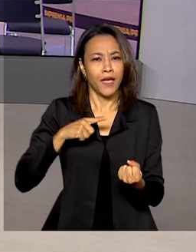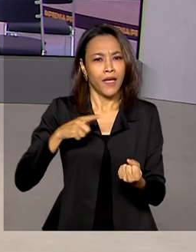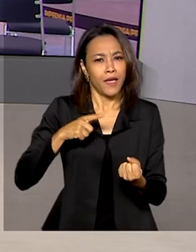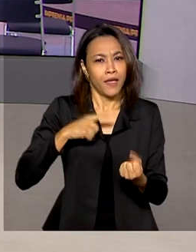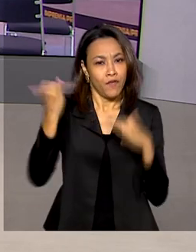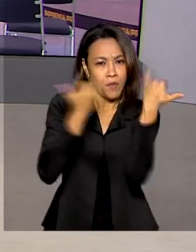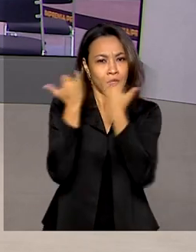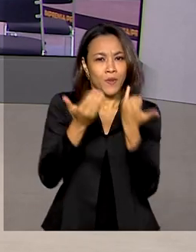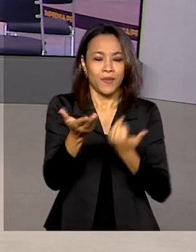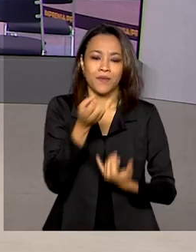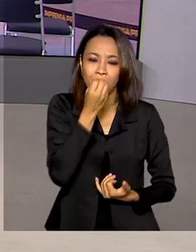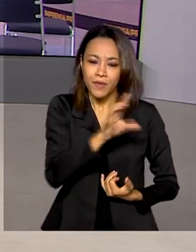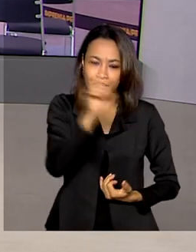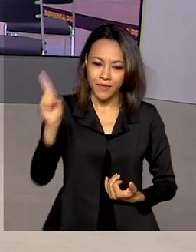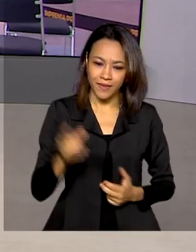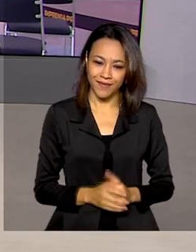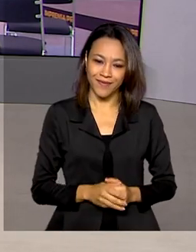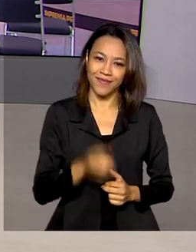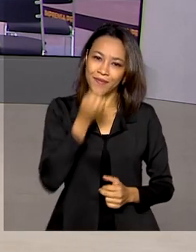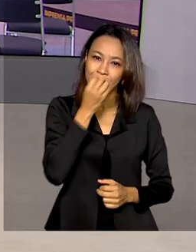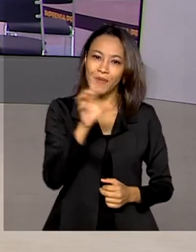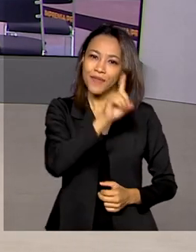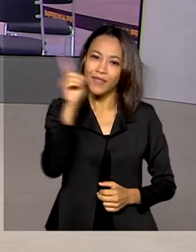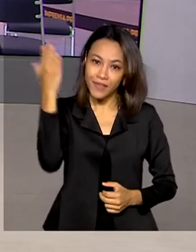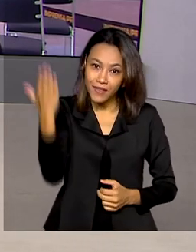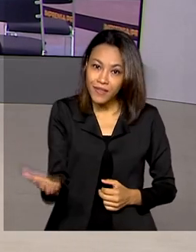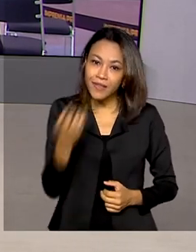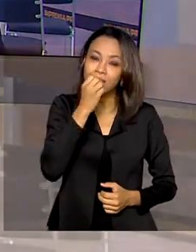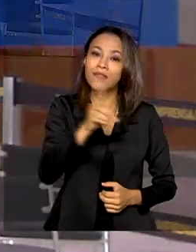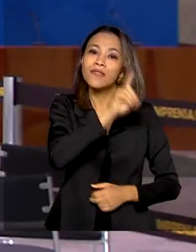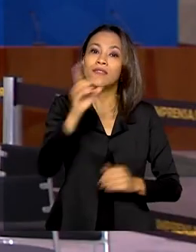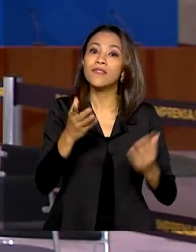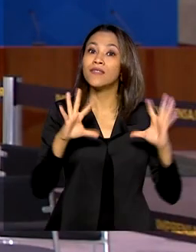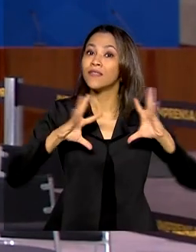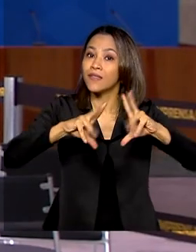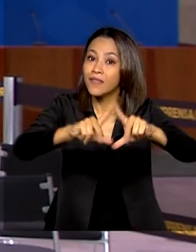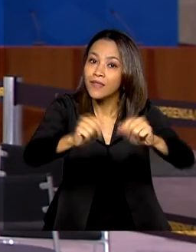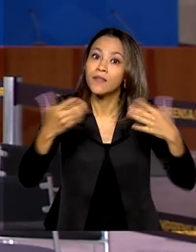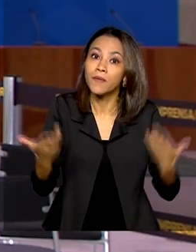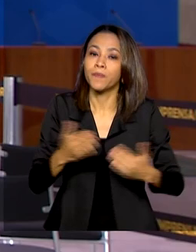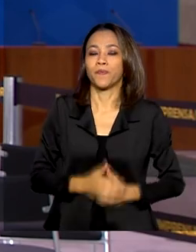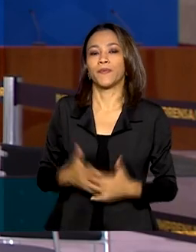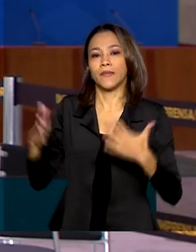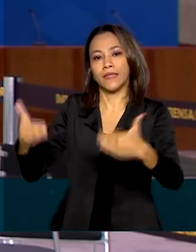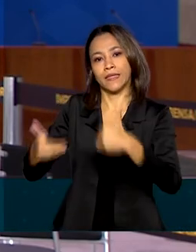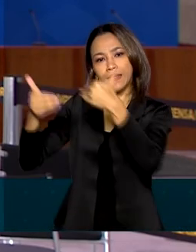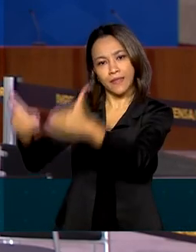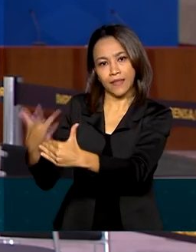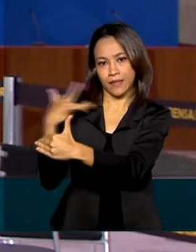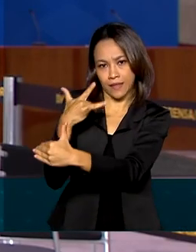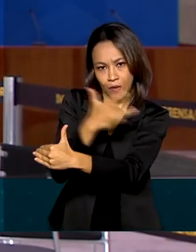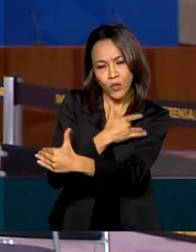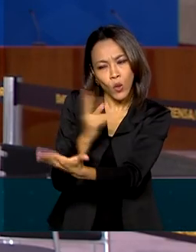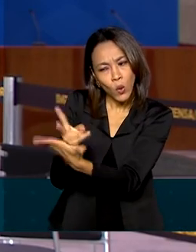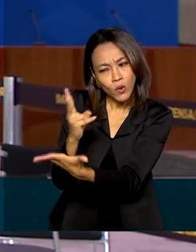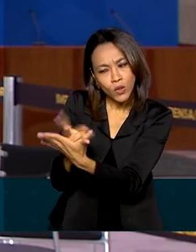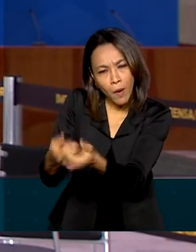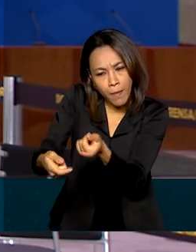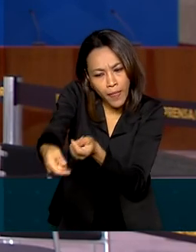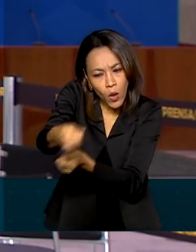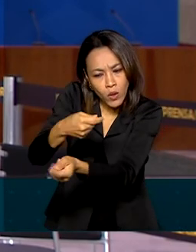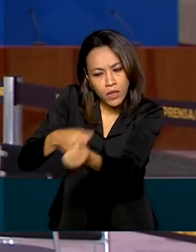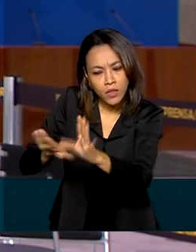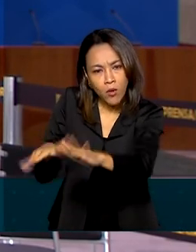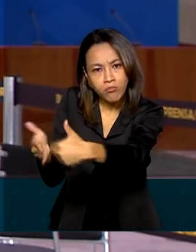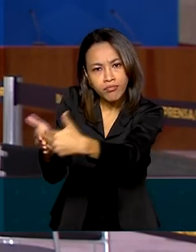bom dia. Olá Renata, bom dia para você, bom dia a todos. Olha, o Ministério da Saúde informou que mantém negociações com a Pfizer